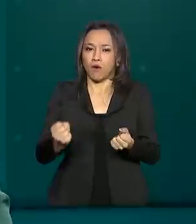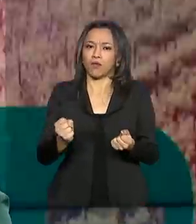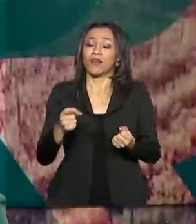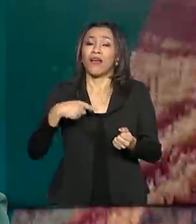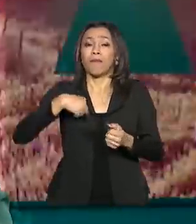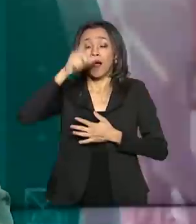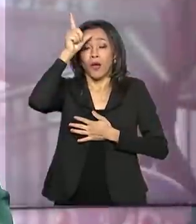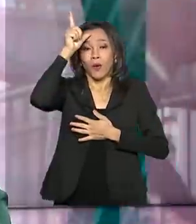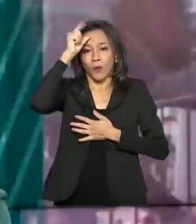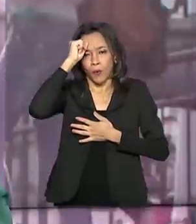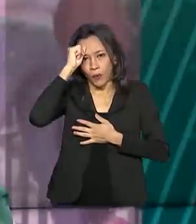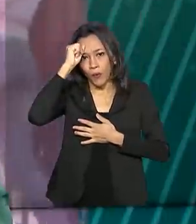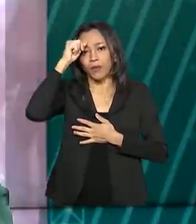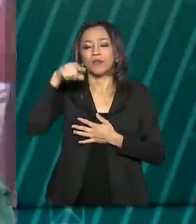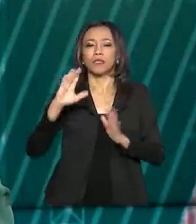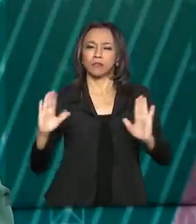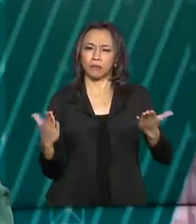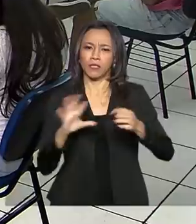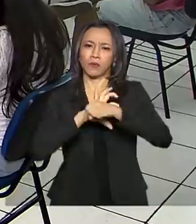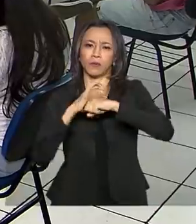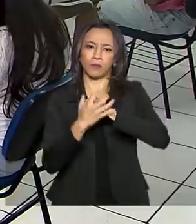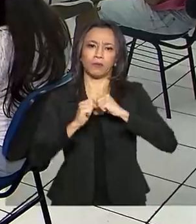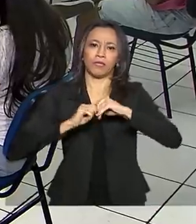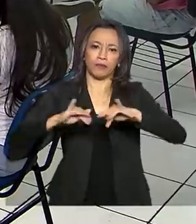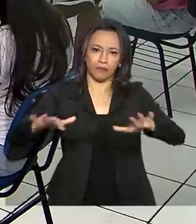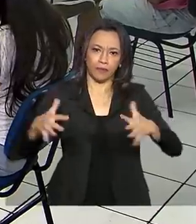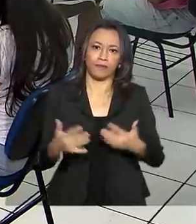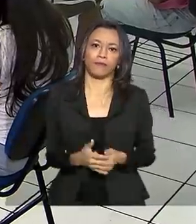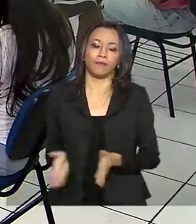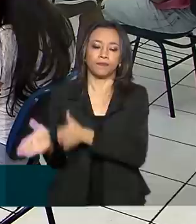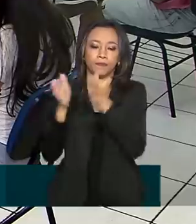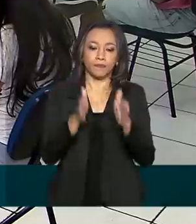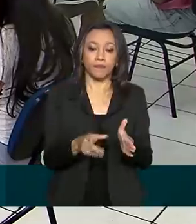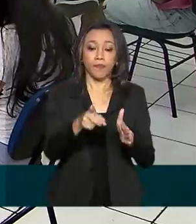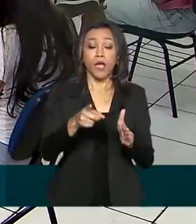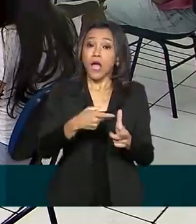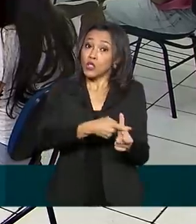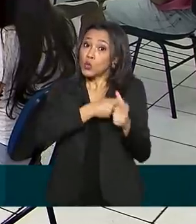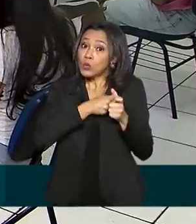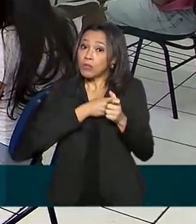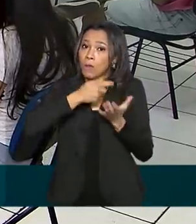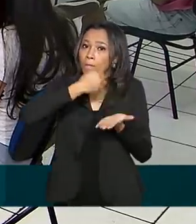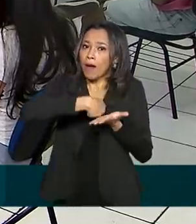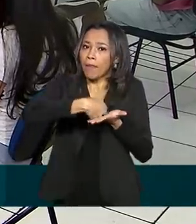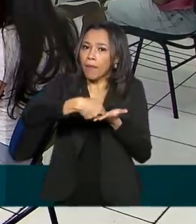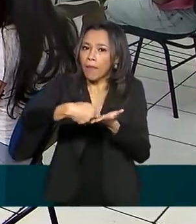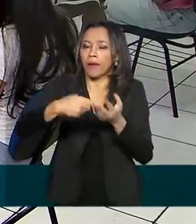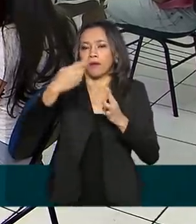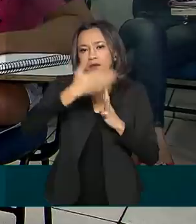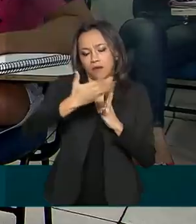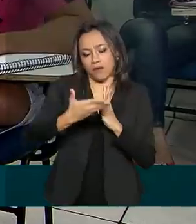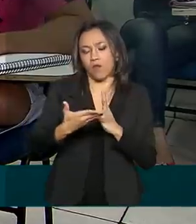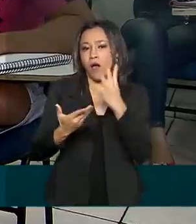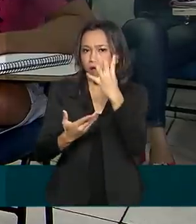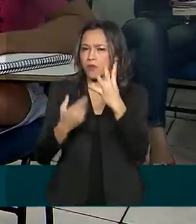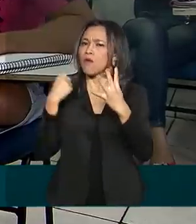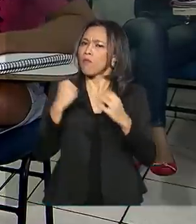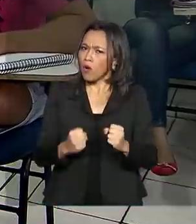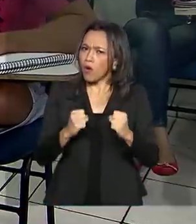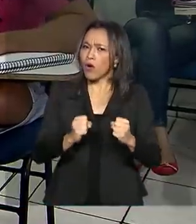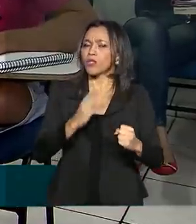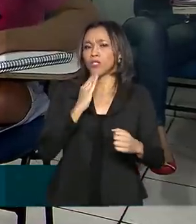alívio no orçamento durante a pandemia. A suspensão dos pagamentos das parcelas do FIES já pode ser